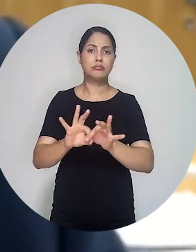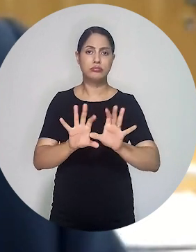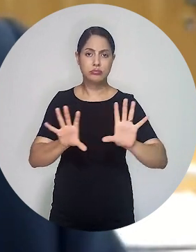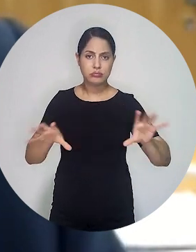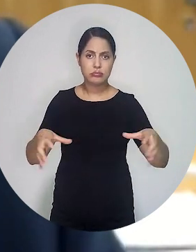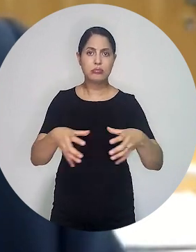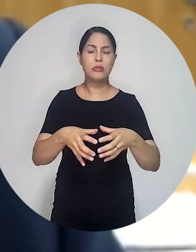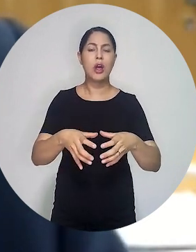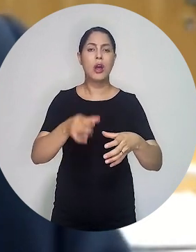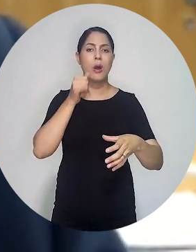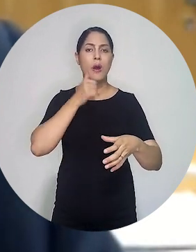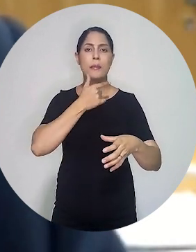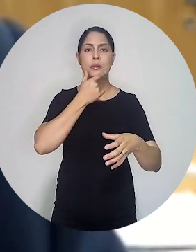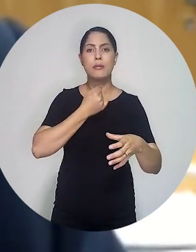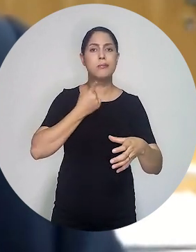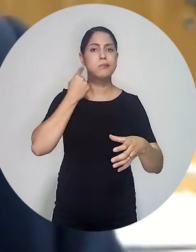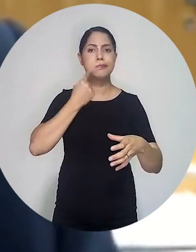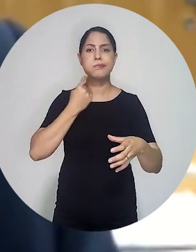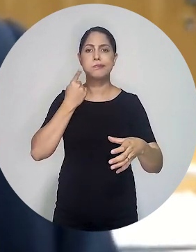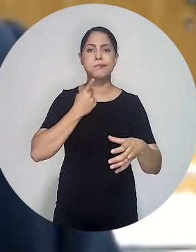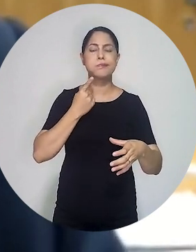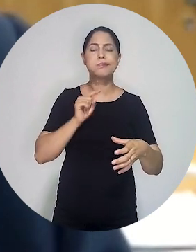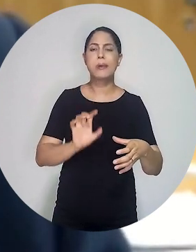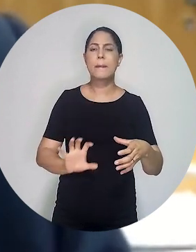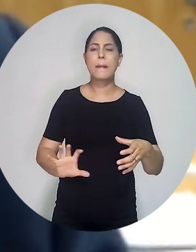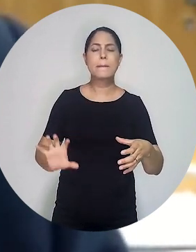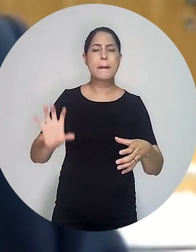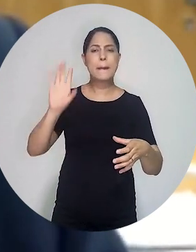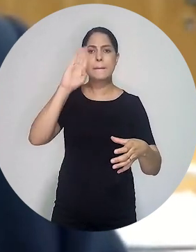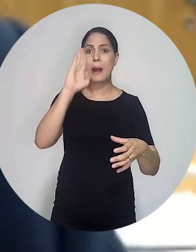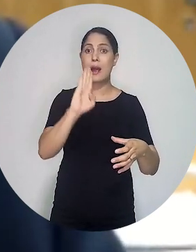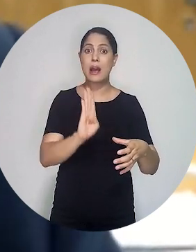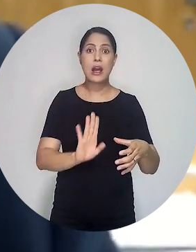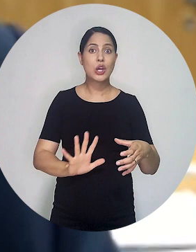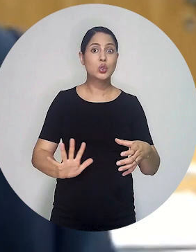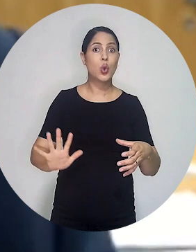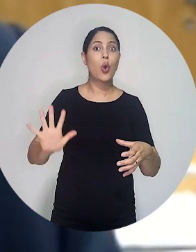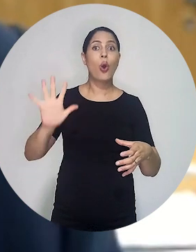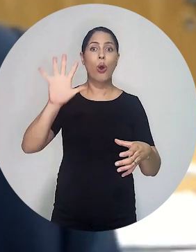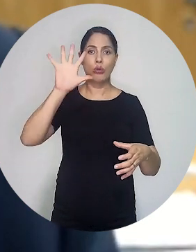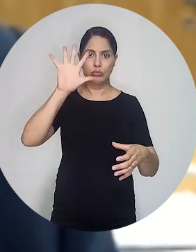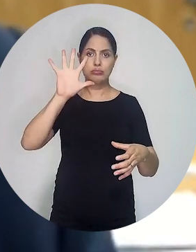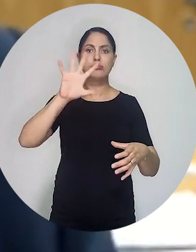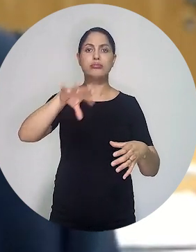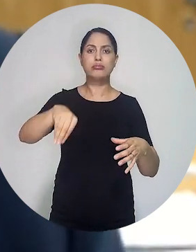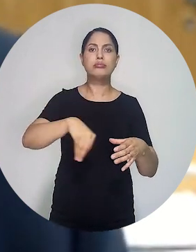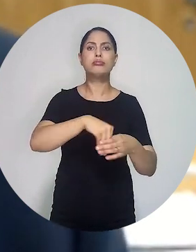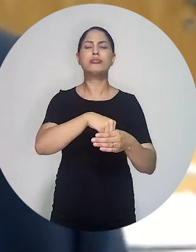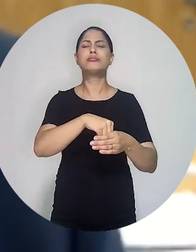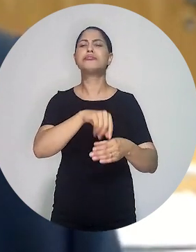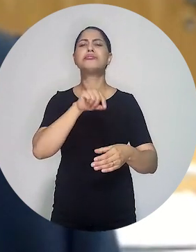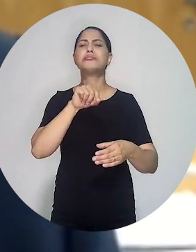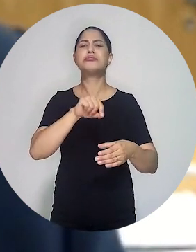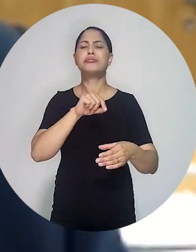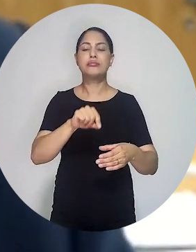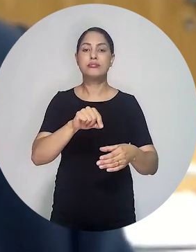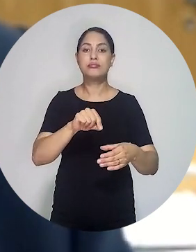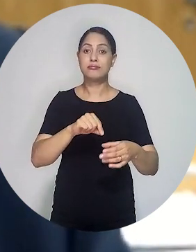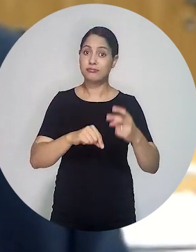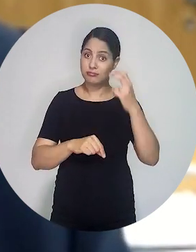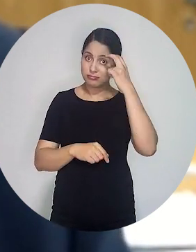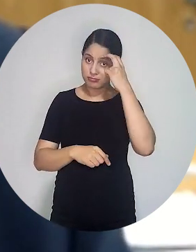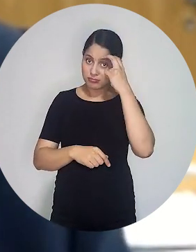fazendo uma... congregando advogados e advogadas de todos os territórios brasileiros,